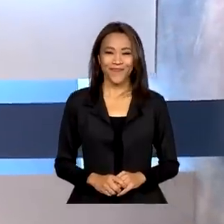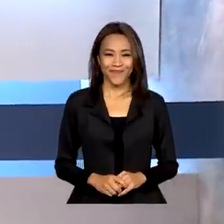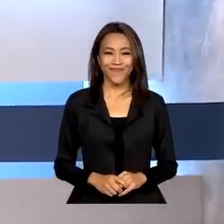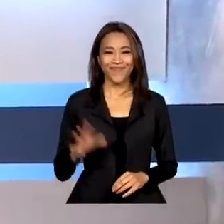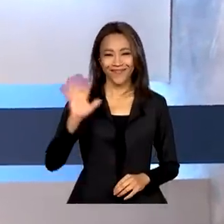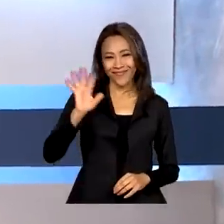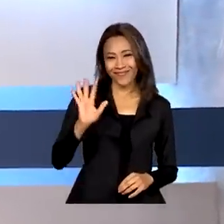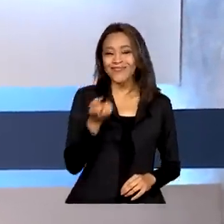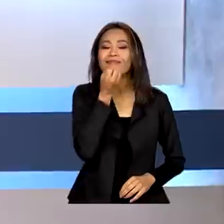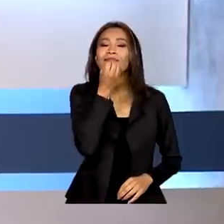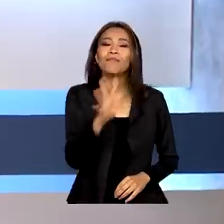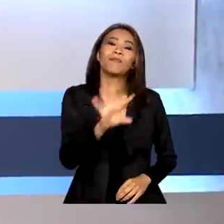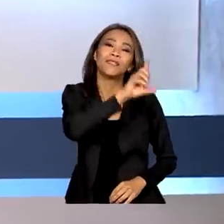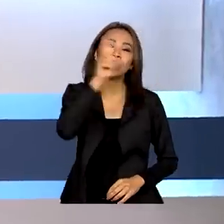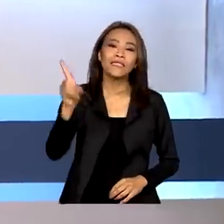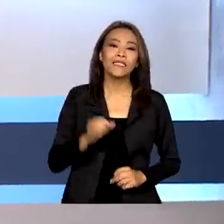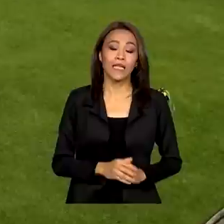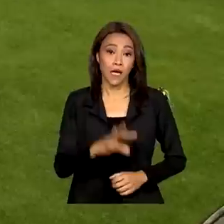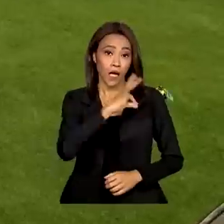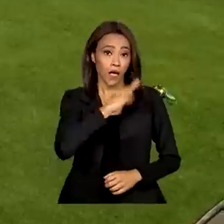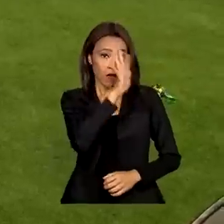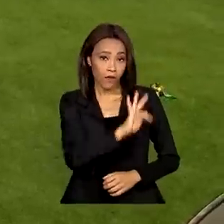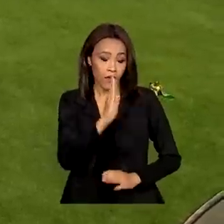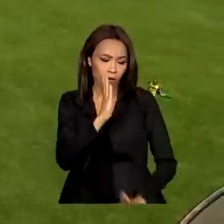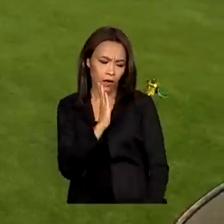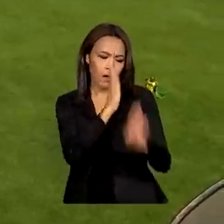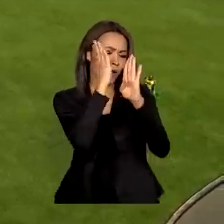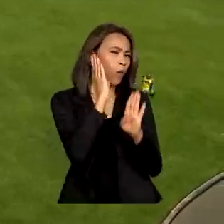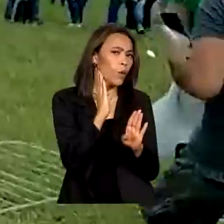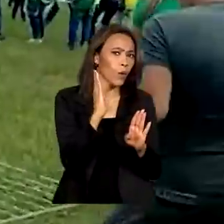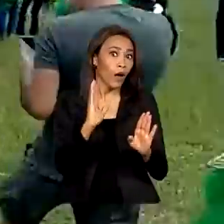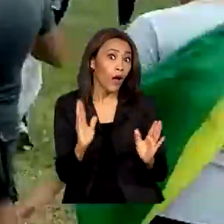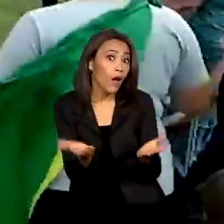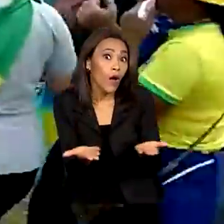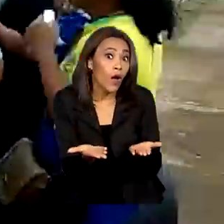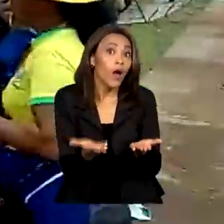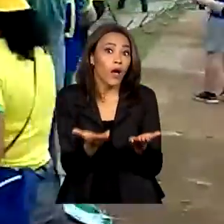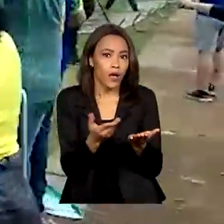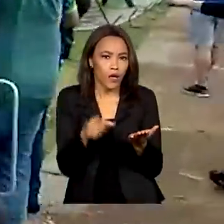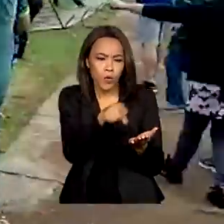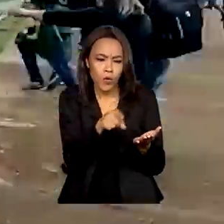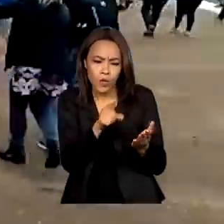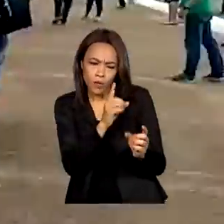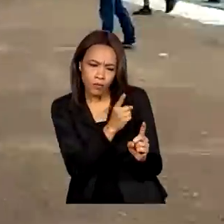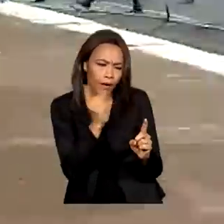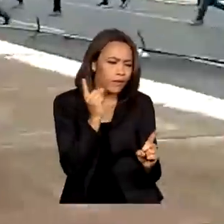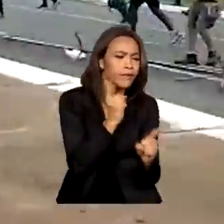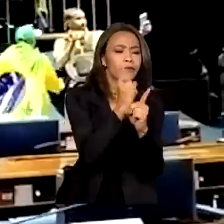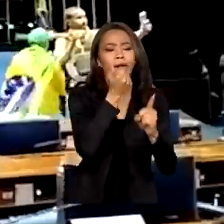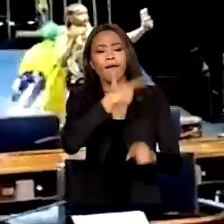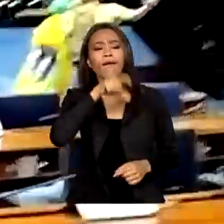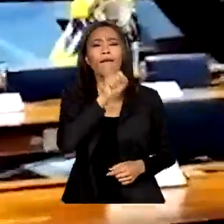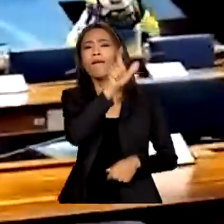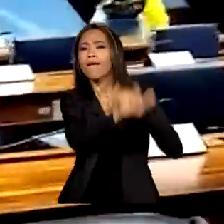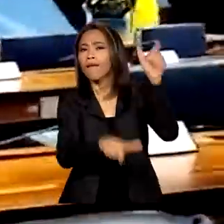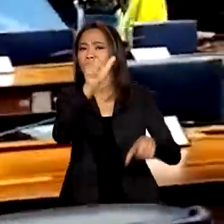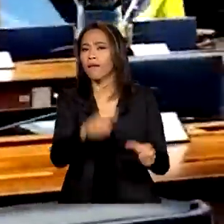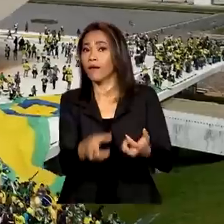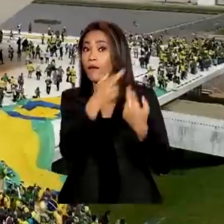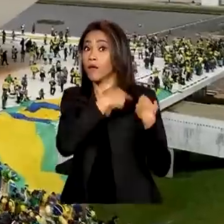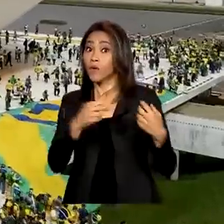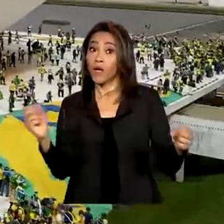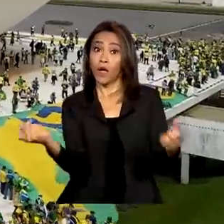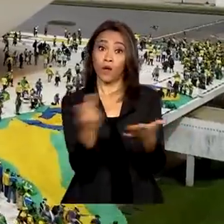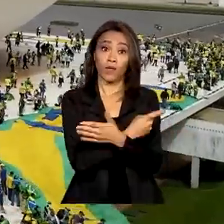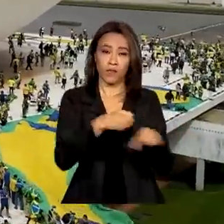Olá, bom dia. Polícia Federal deflagra agora operação para identificar participantes dos ataques